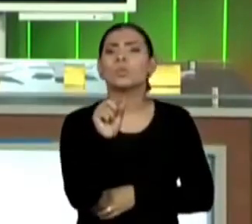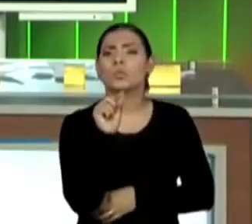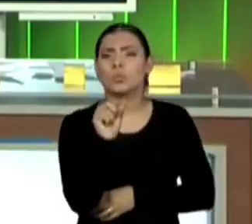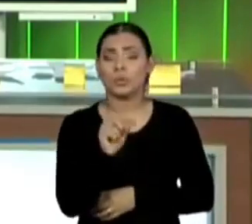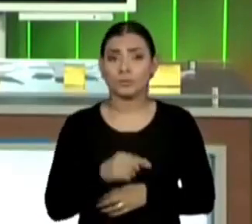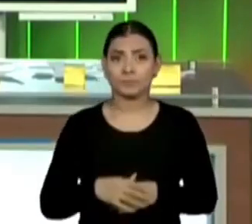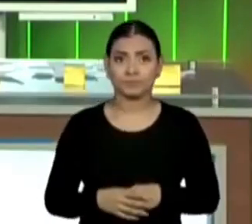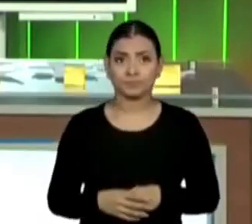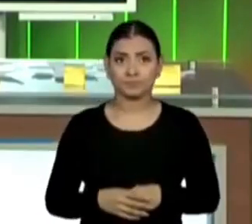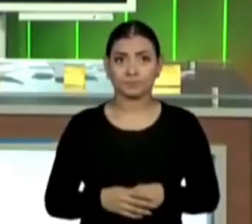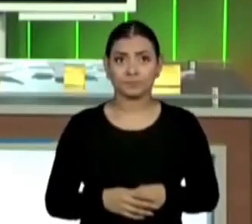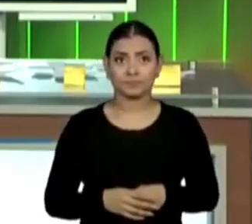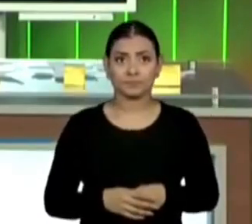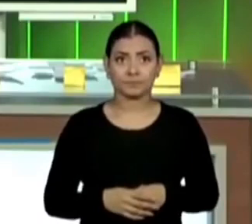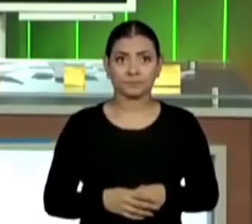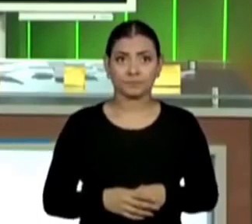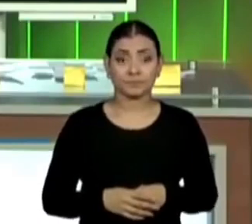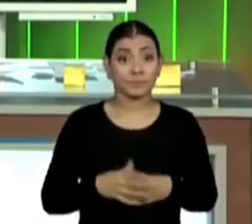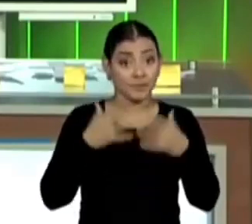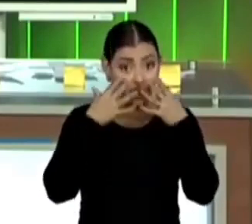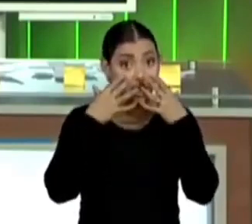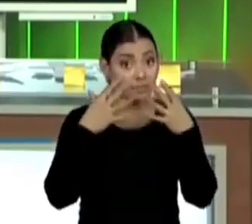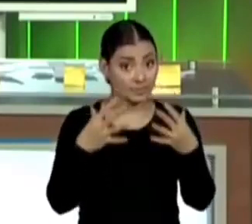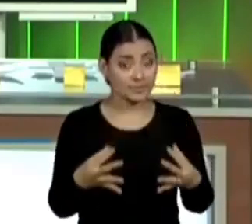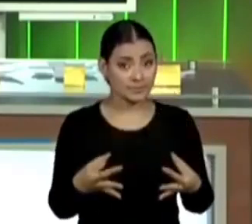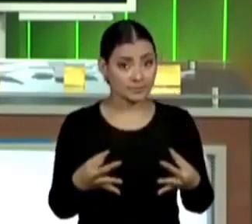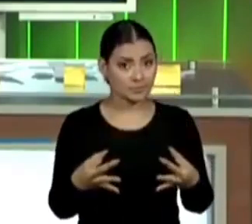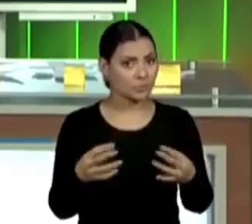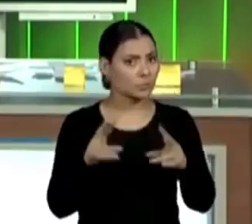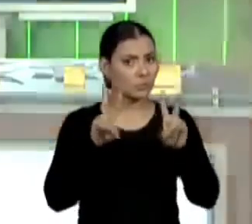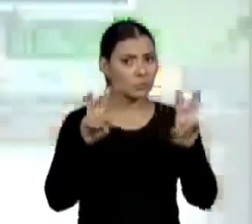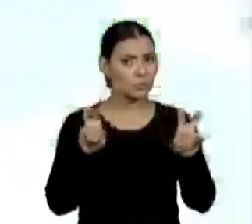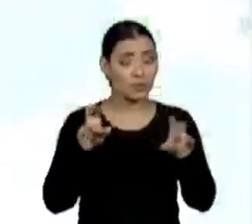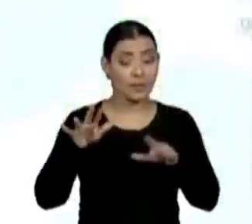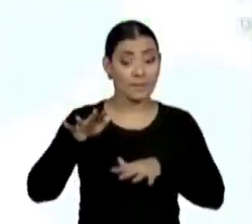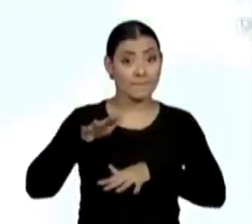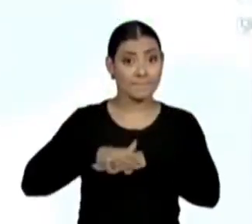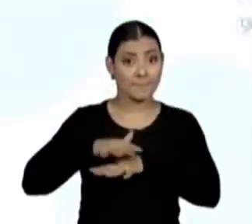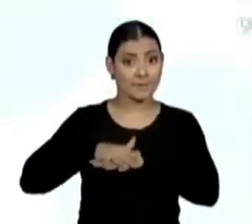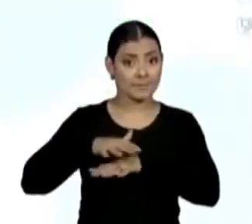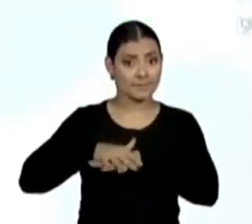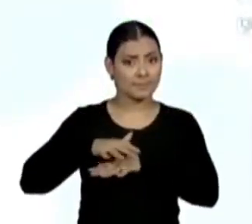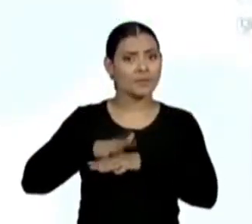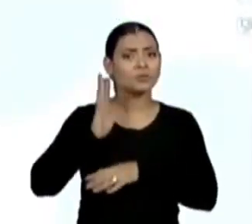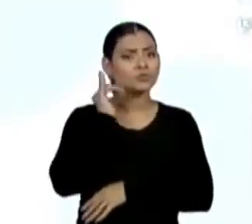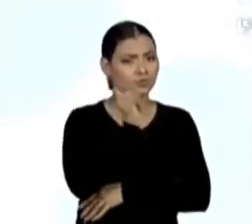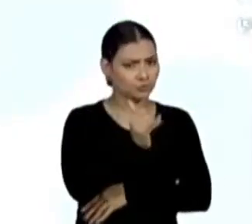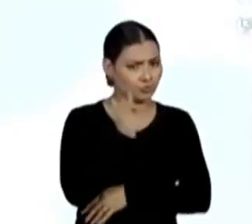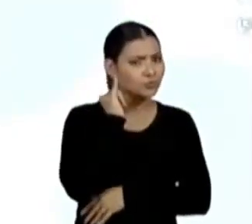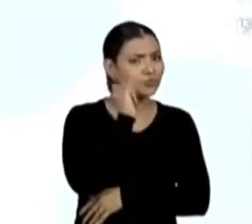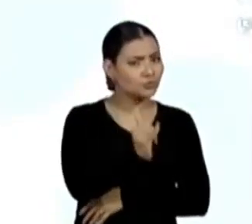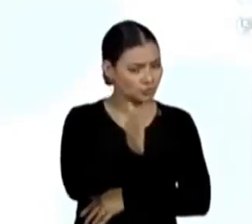com marca-texto. Atenção. Na matemática, eu já falei isso.